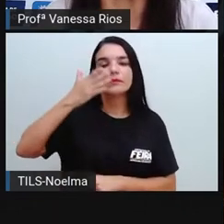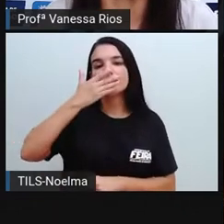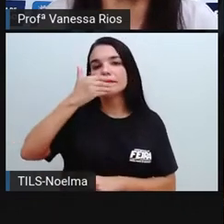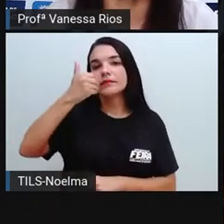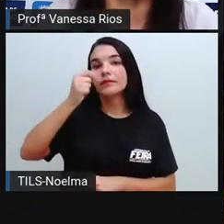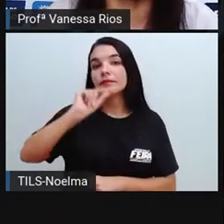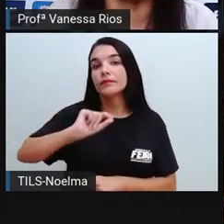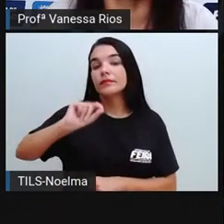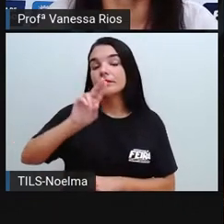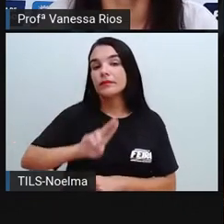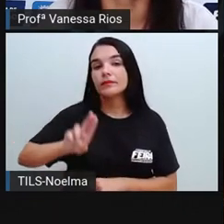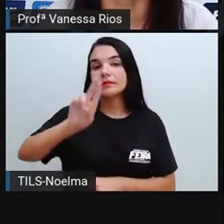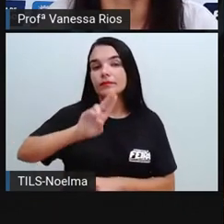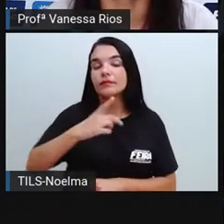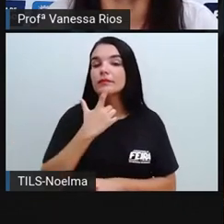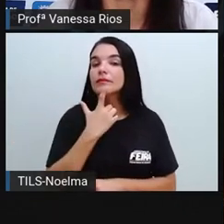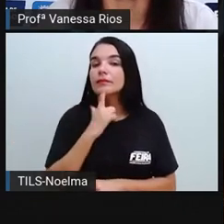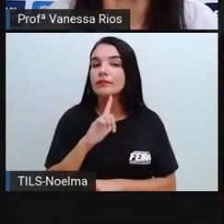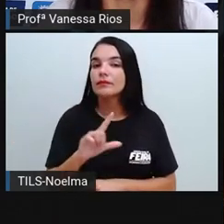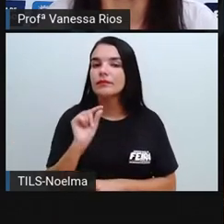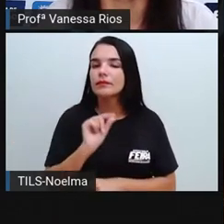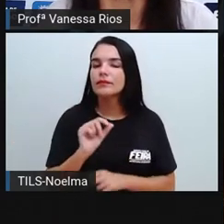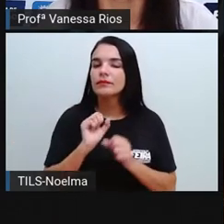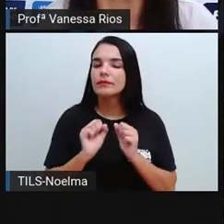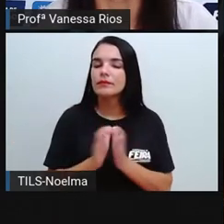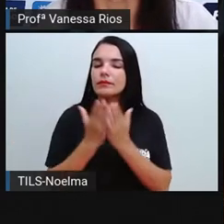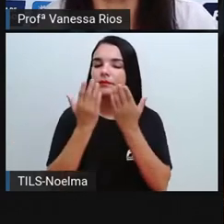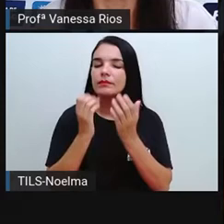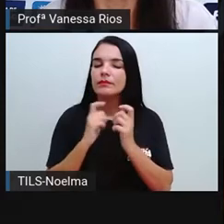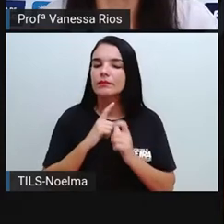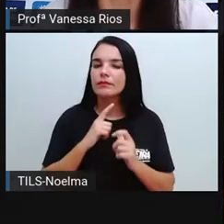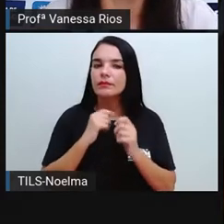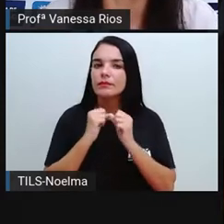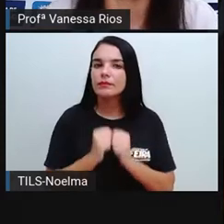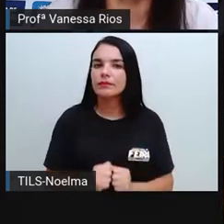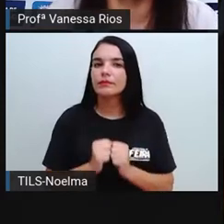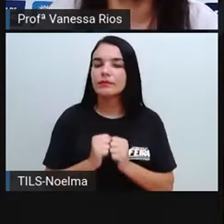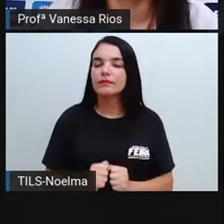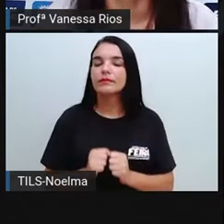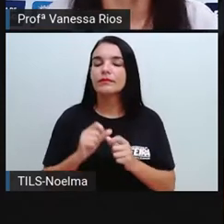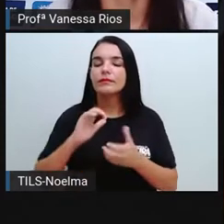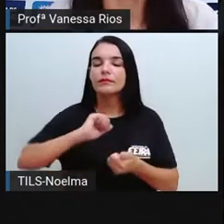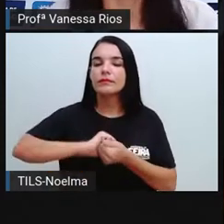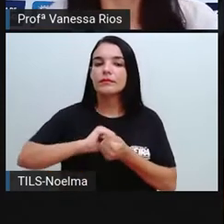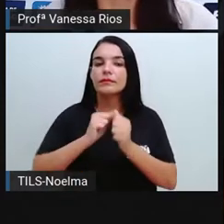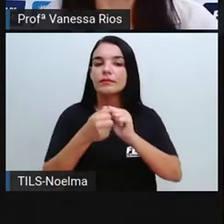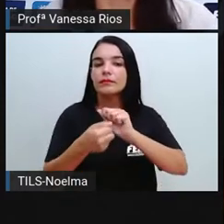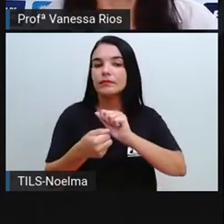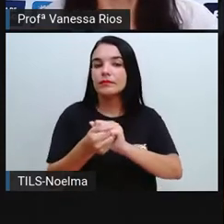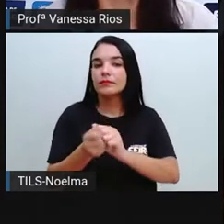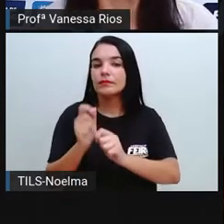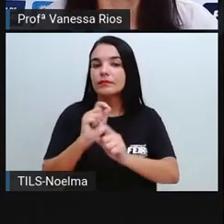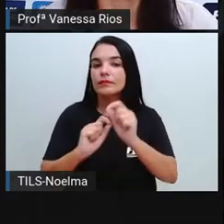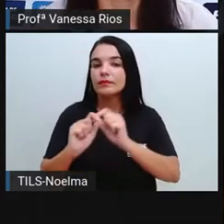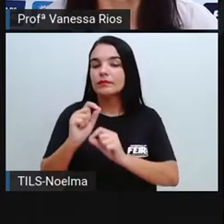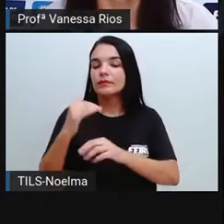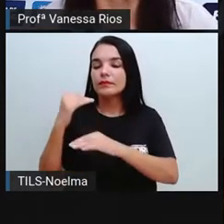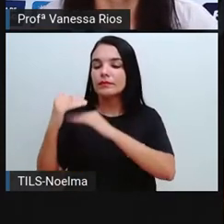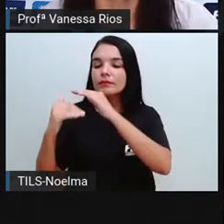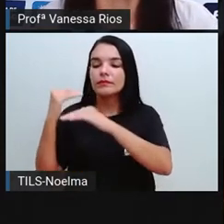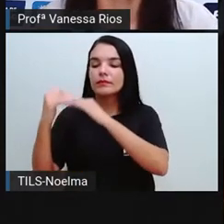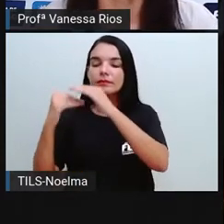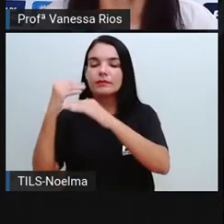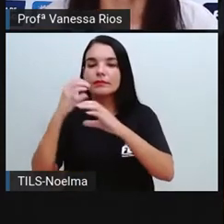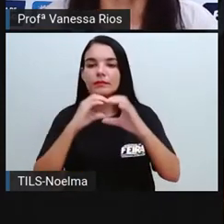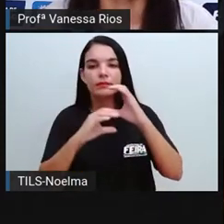uso da língua é quando temos a possibilidade de fazer a adequação, dentro do processo de comunicação,